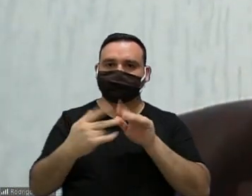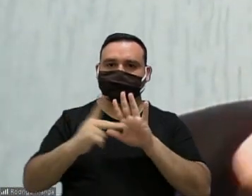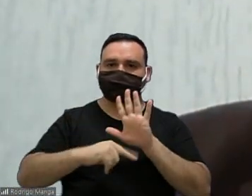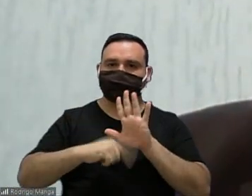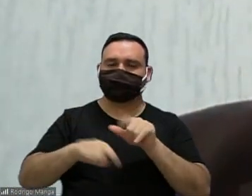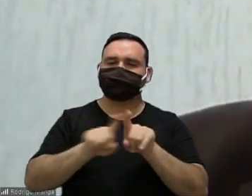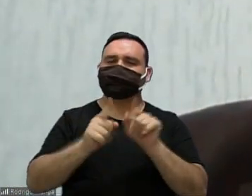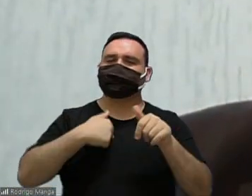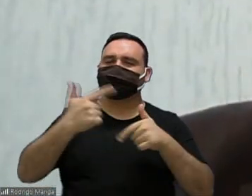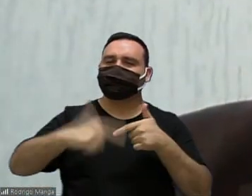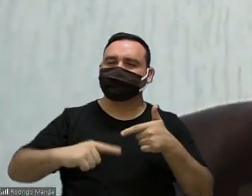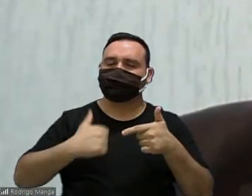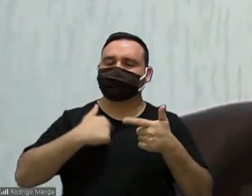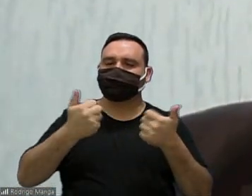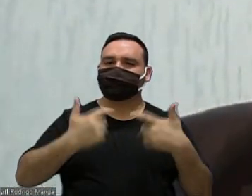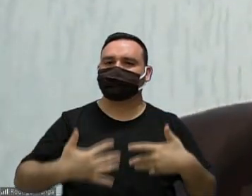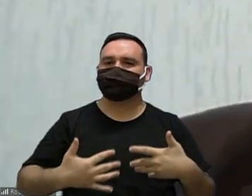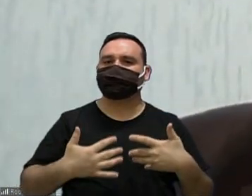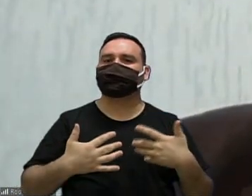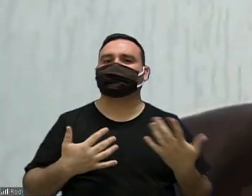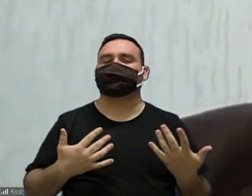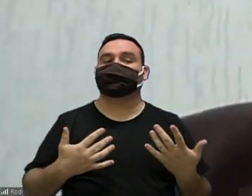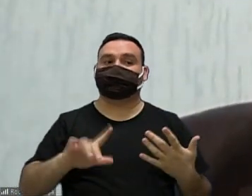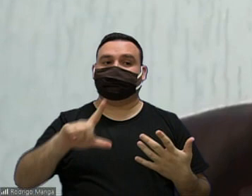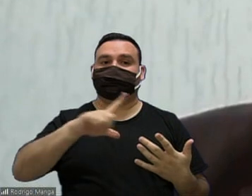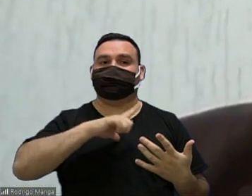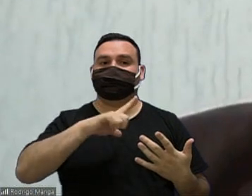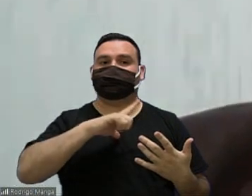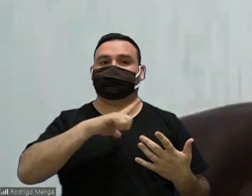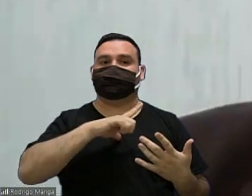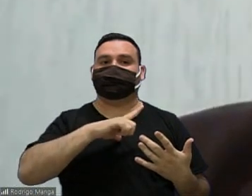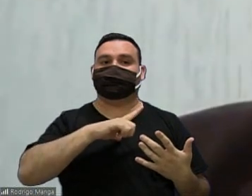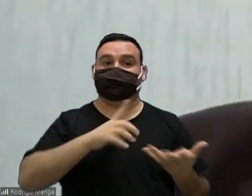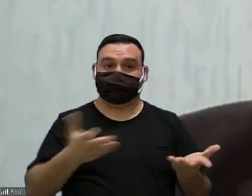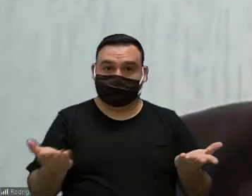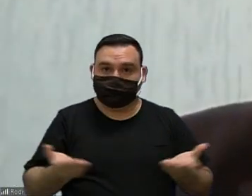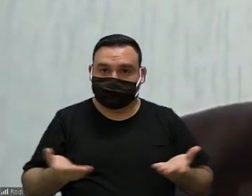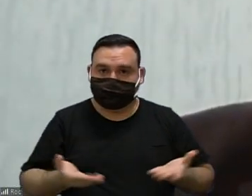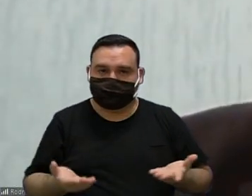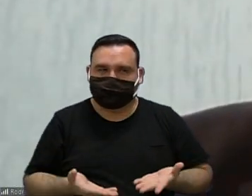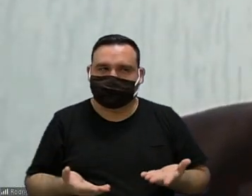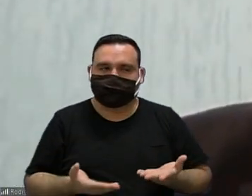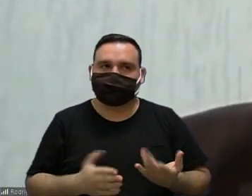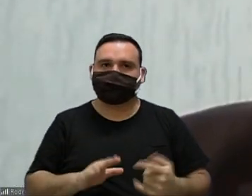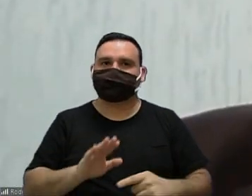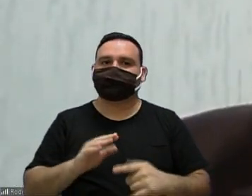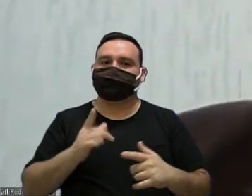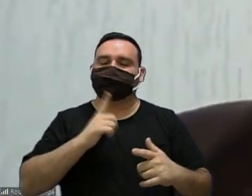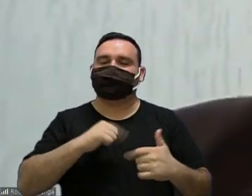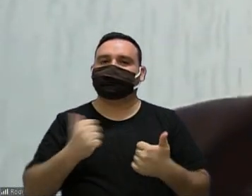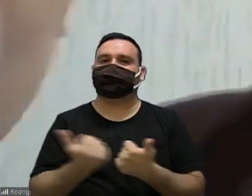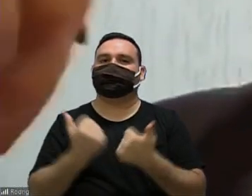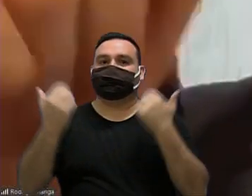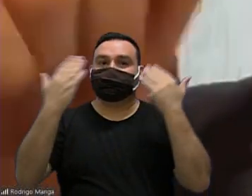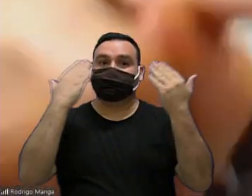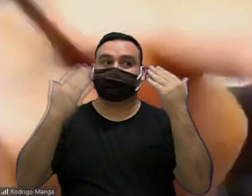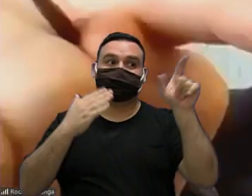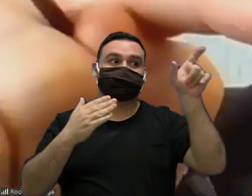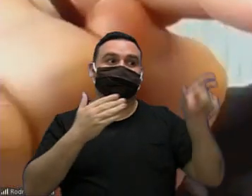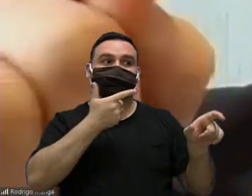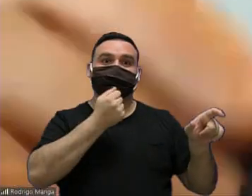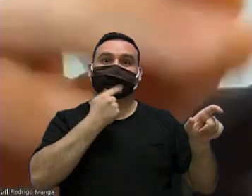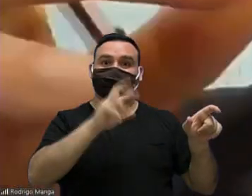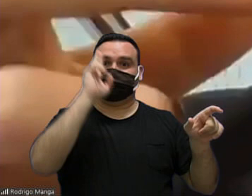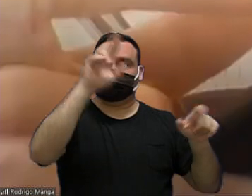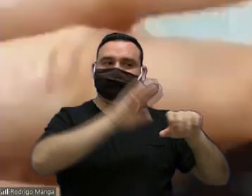projeto e só reforçar uma questão Péricles já existe hoje até auxílio psicológico para o agressor